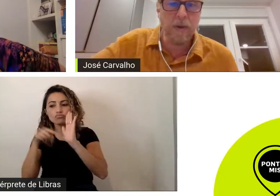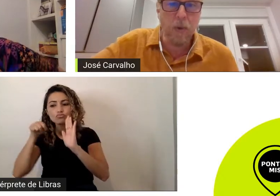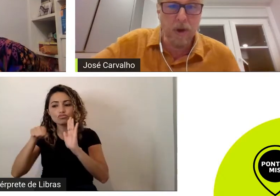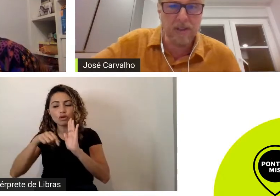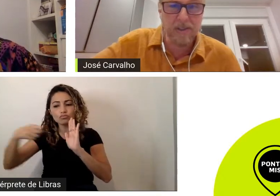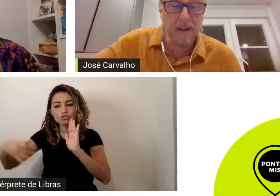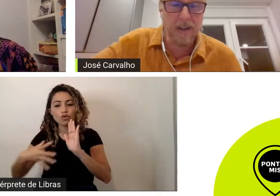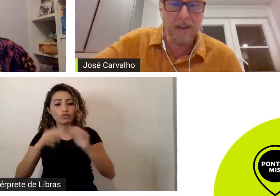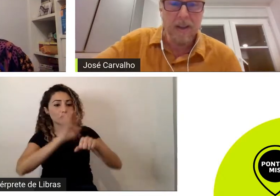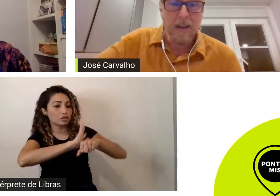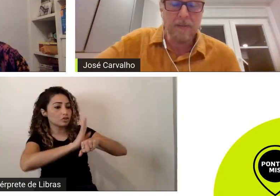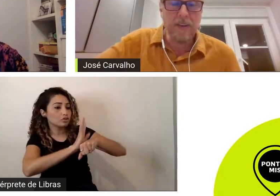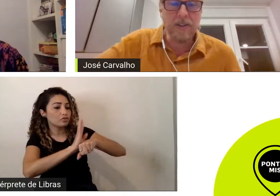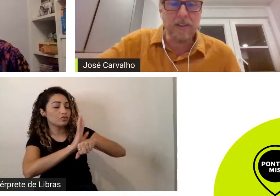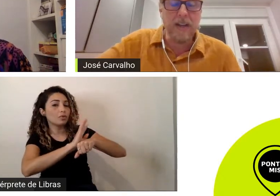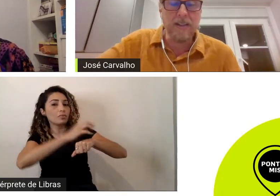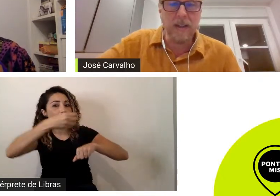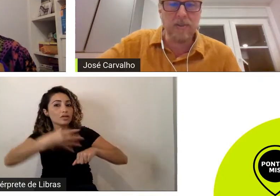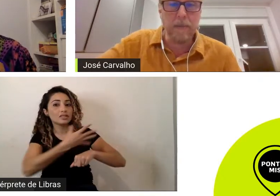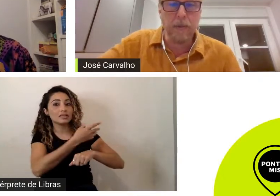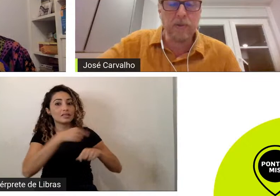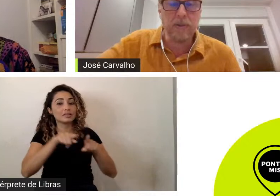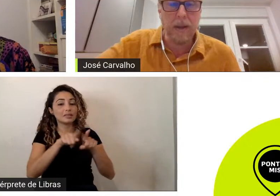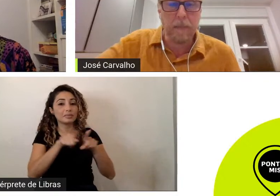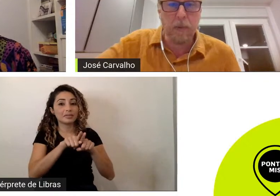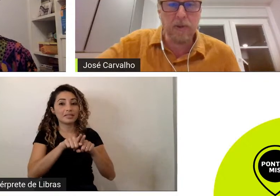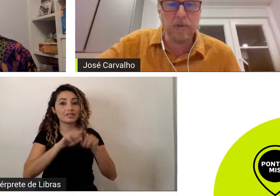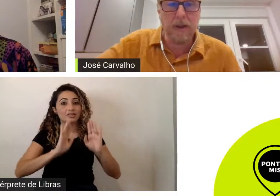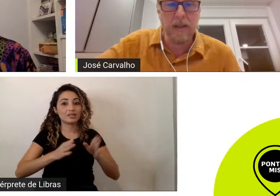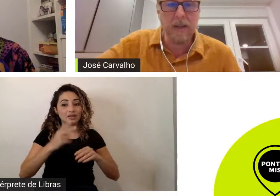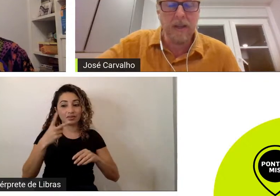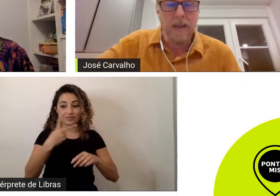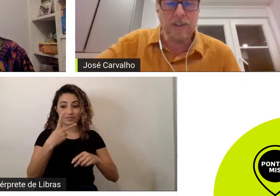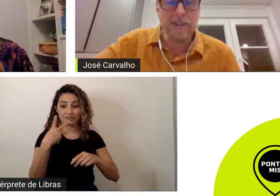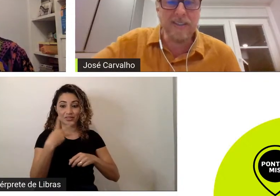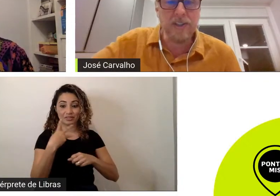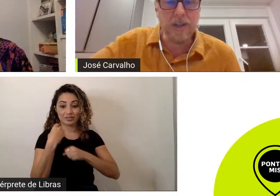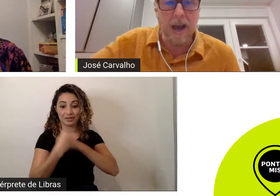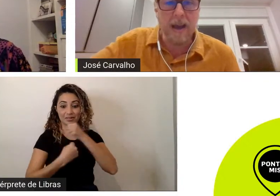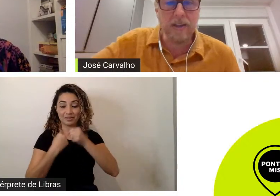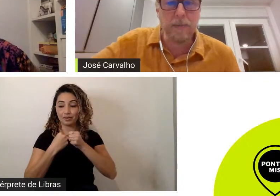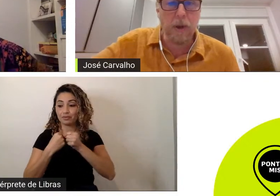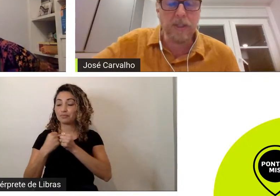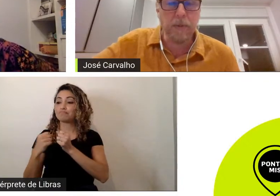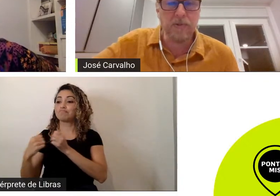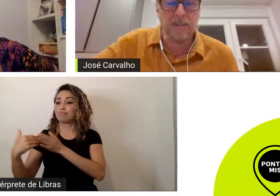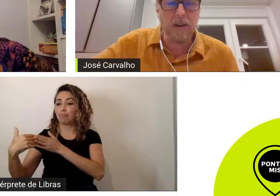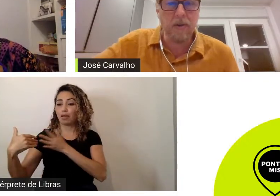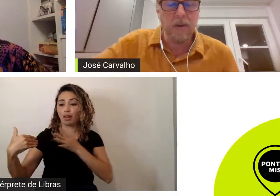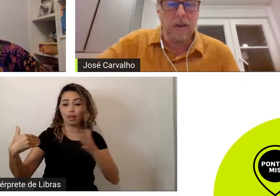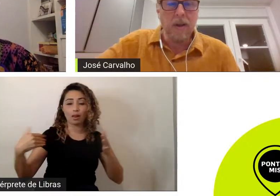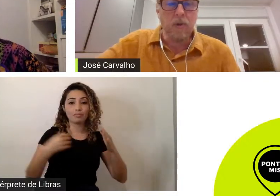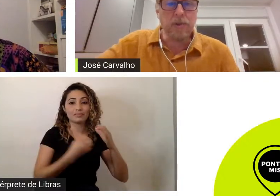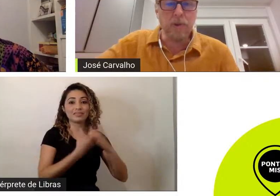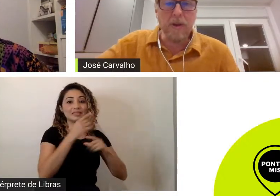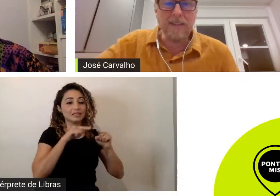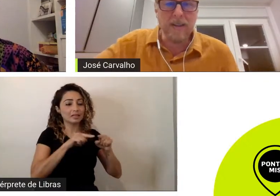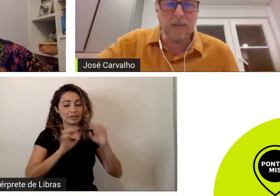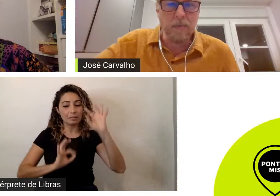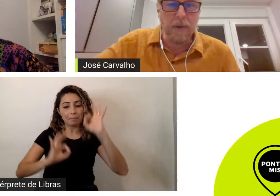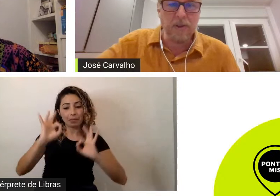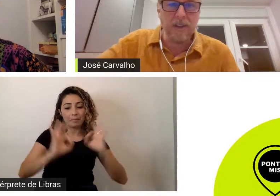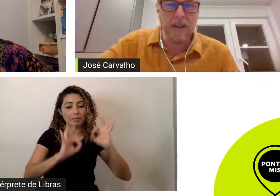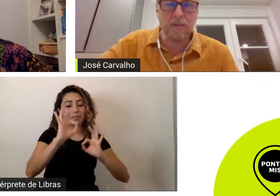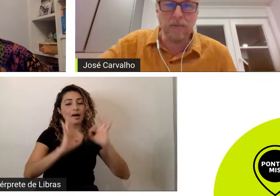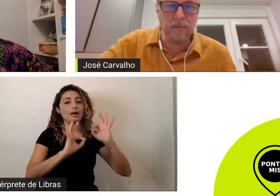moderno hoje né 23 anos depois o que tá posto ali de CGI de pós-produção continua